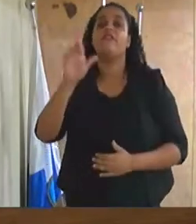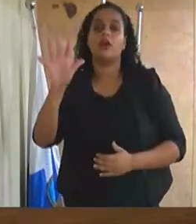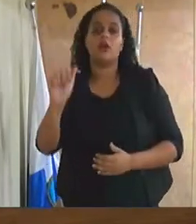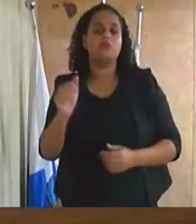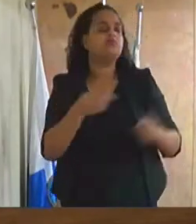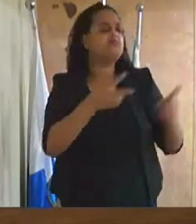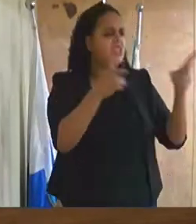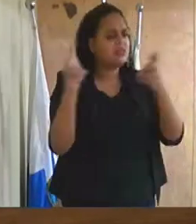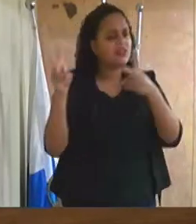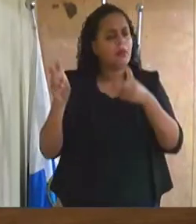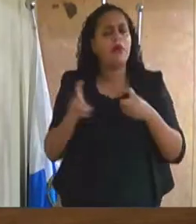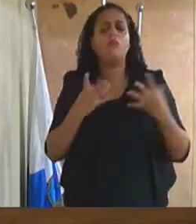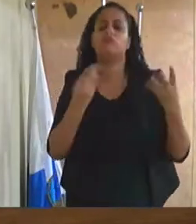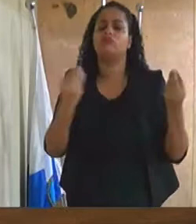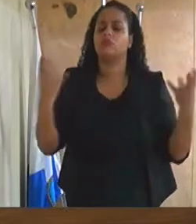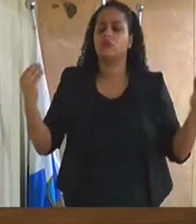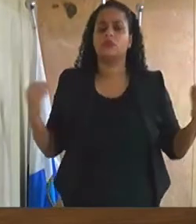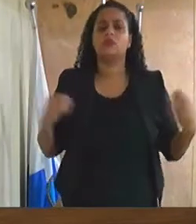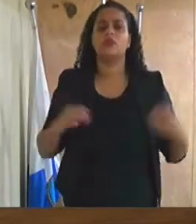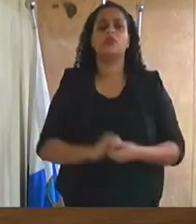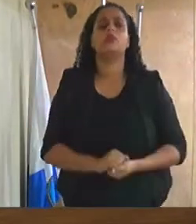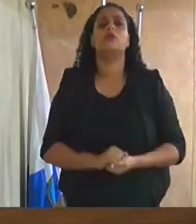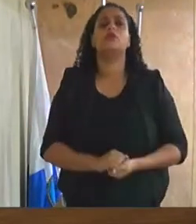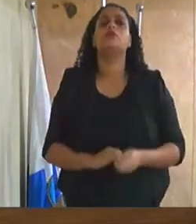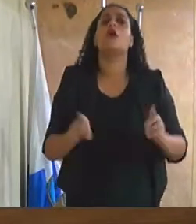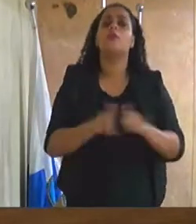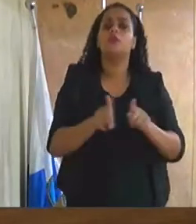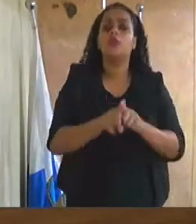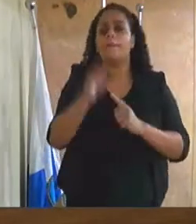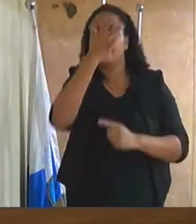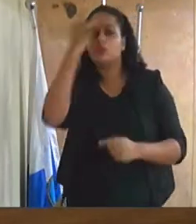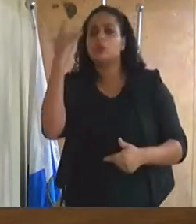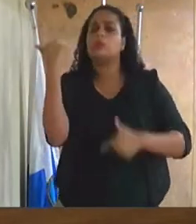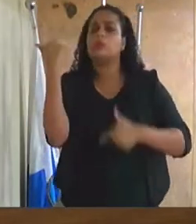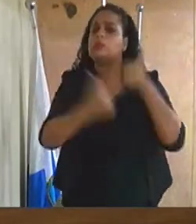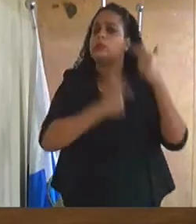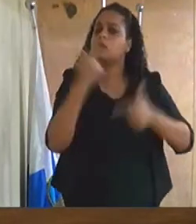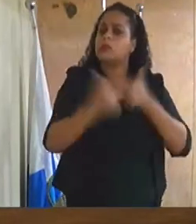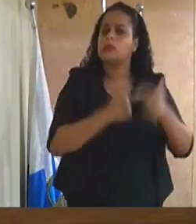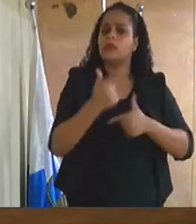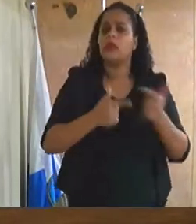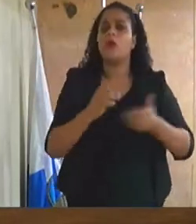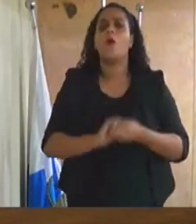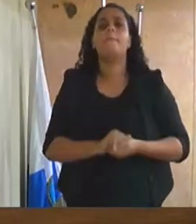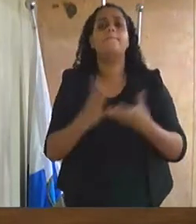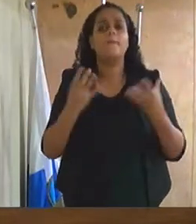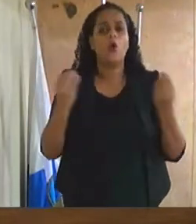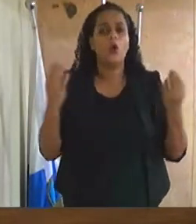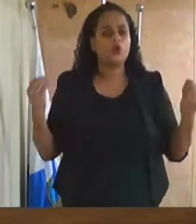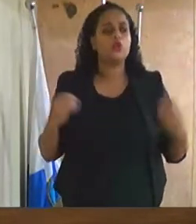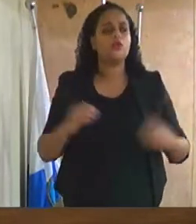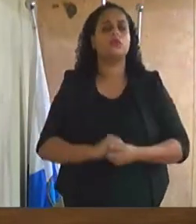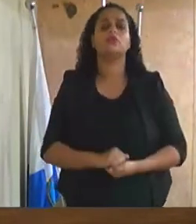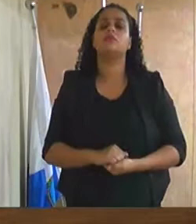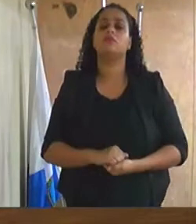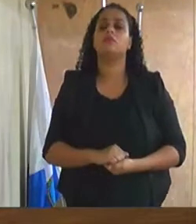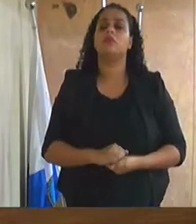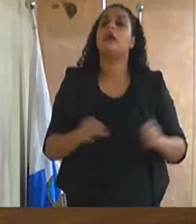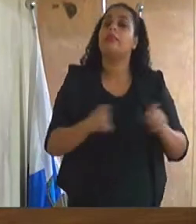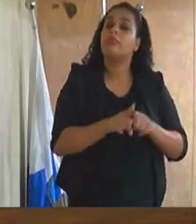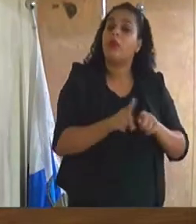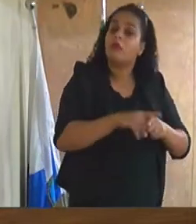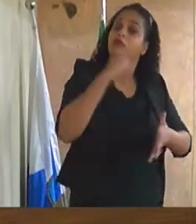nós temos muitos feirantes, trabalhadores, que muitos deles têm nota fiscal,